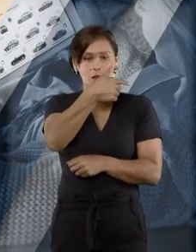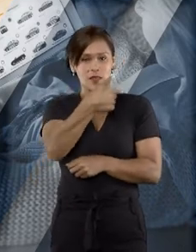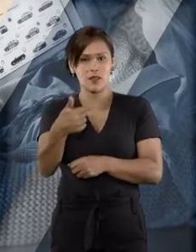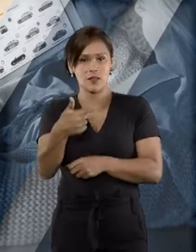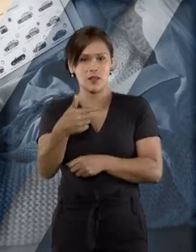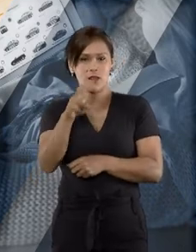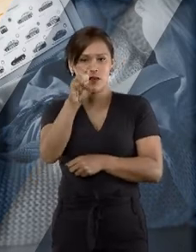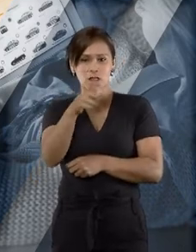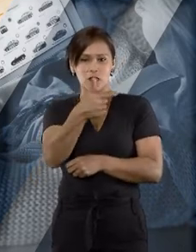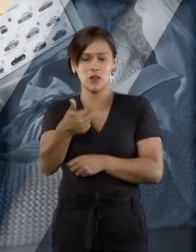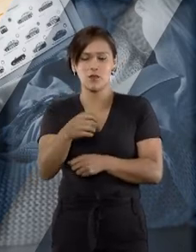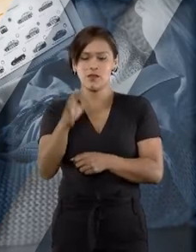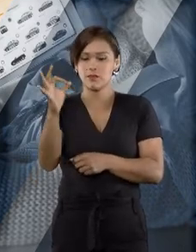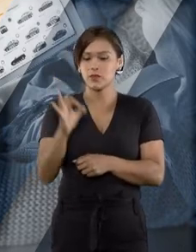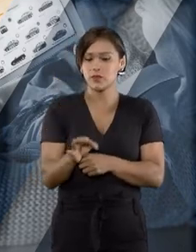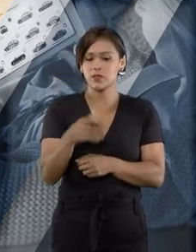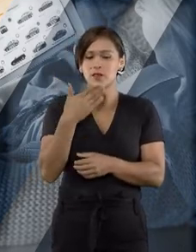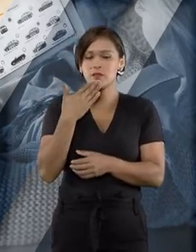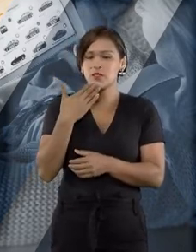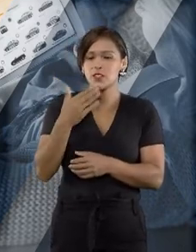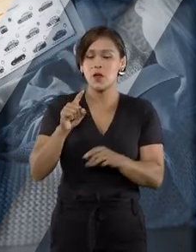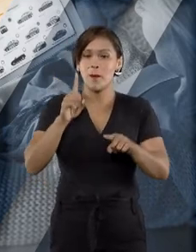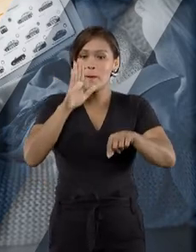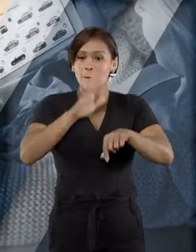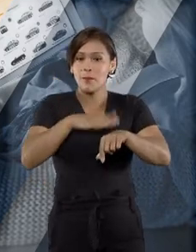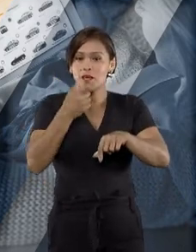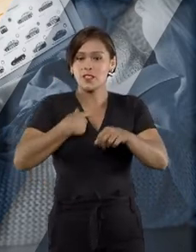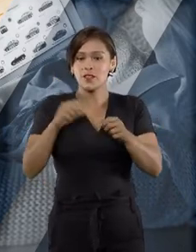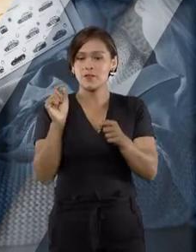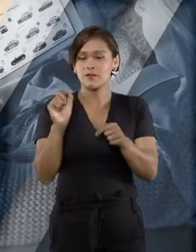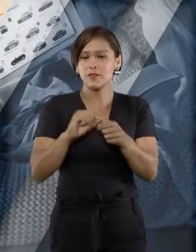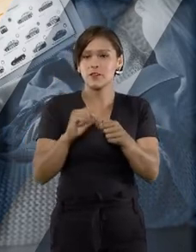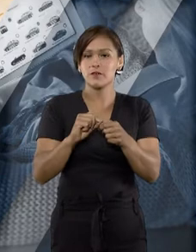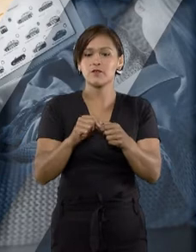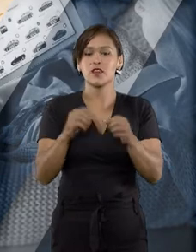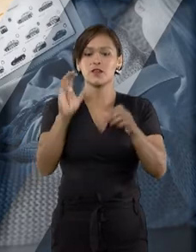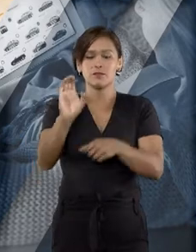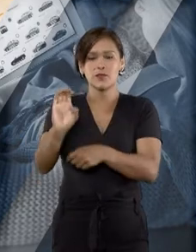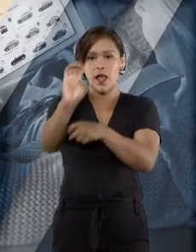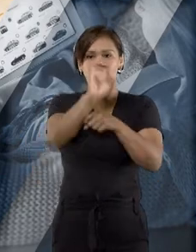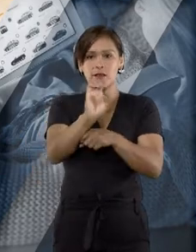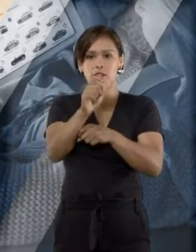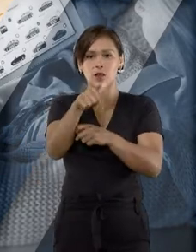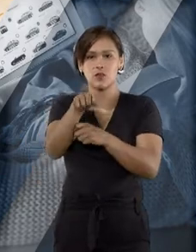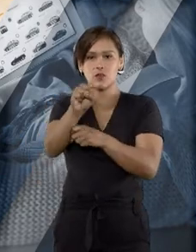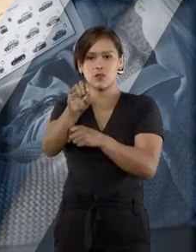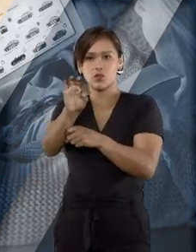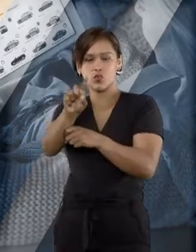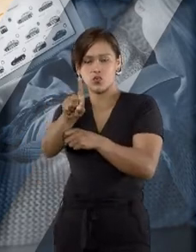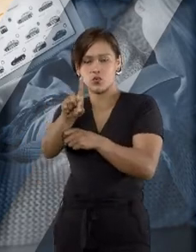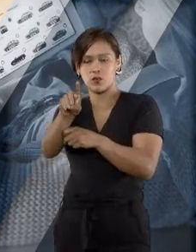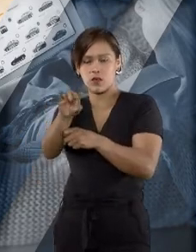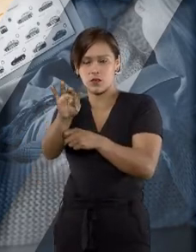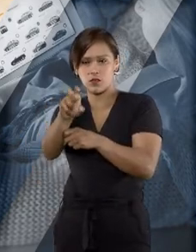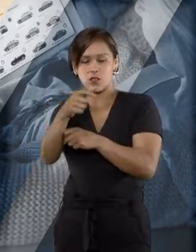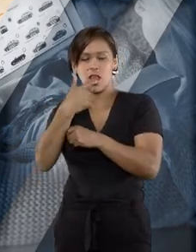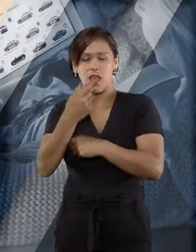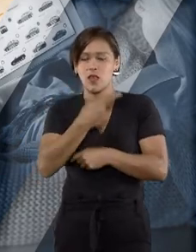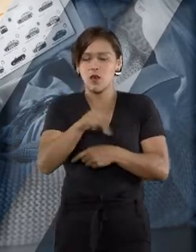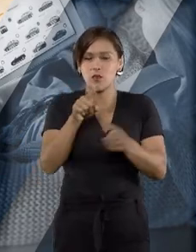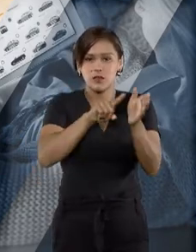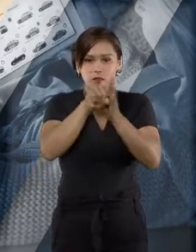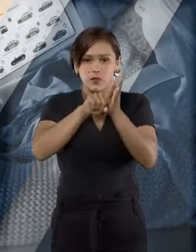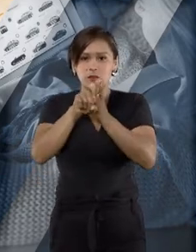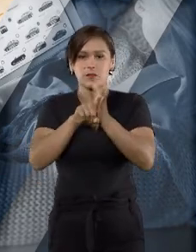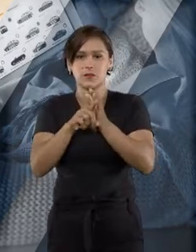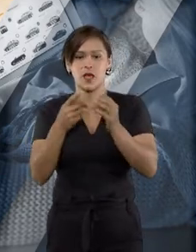52% dos pedidos. A maioria deles foi feito na região sudeste. Em outra pesquisa, consumidores tiveram